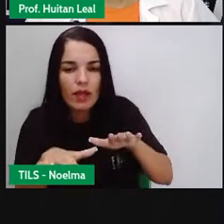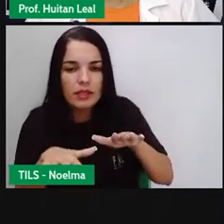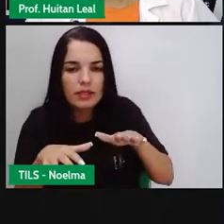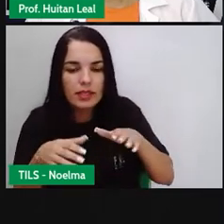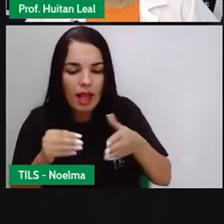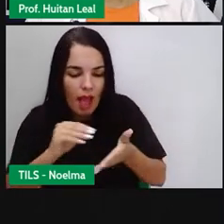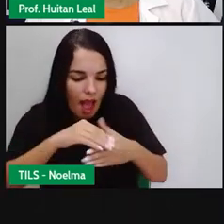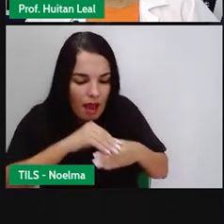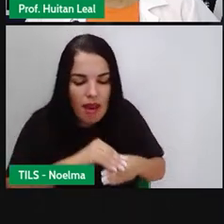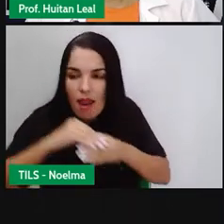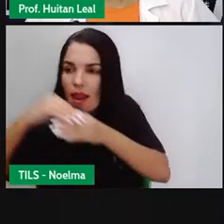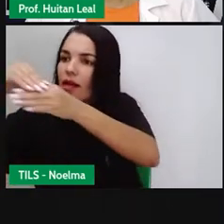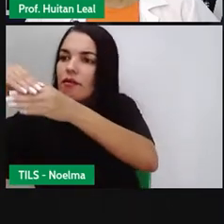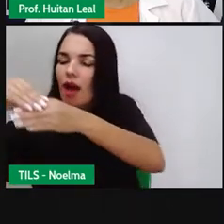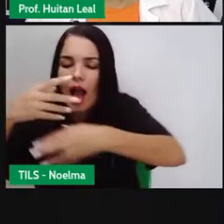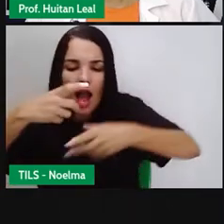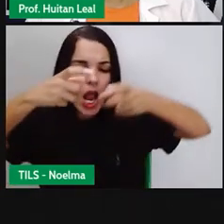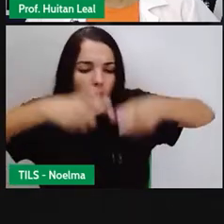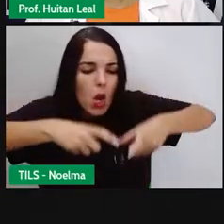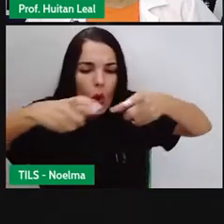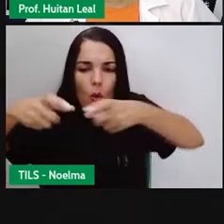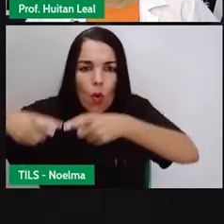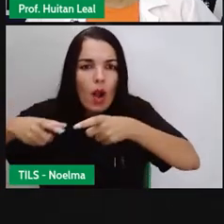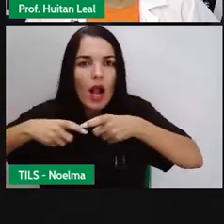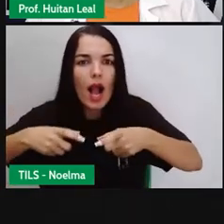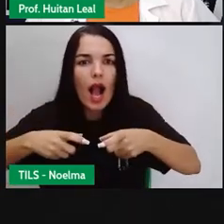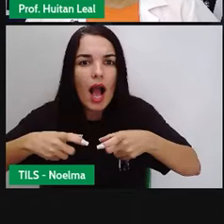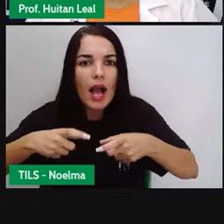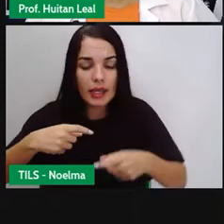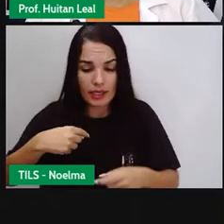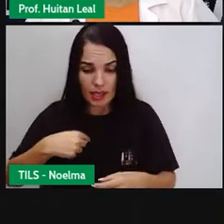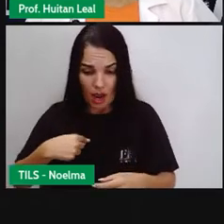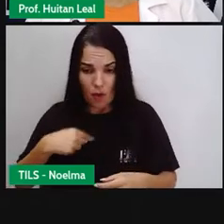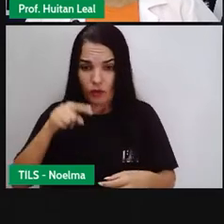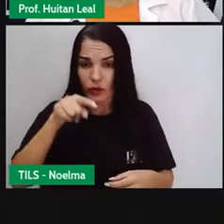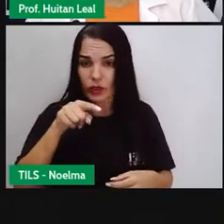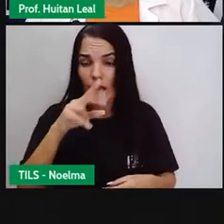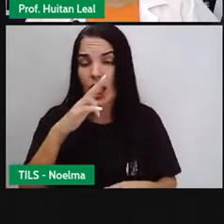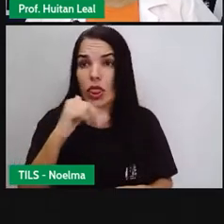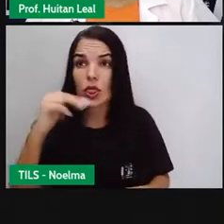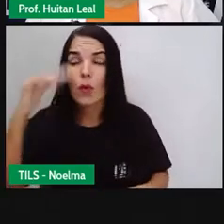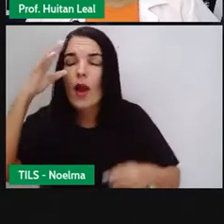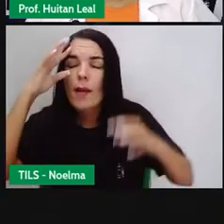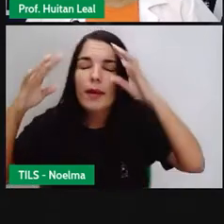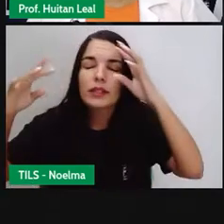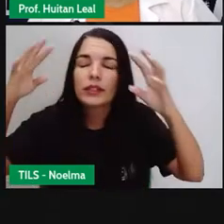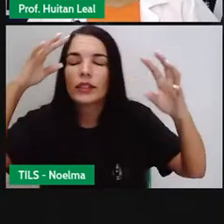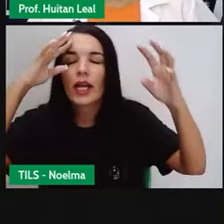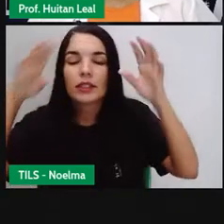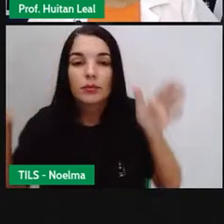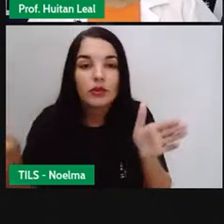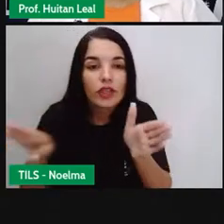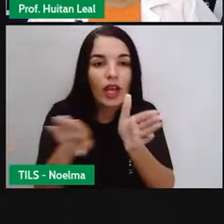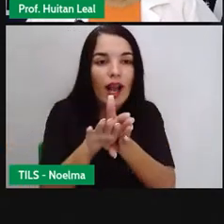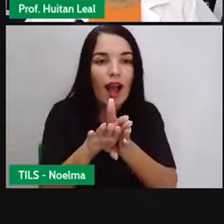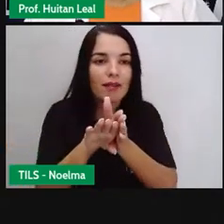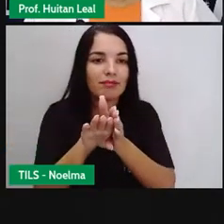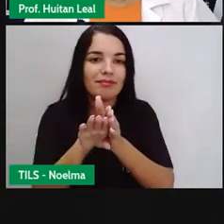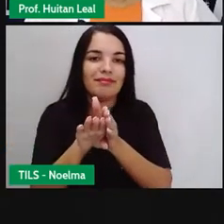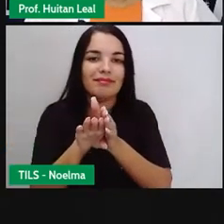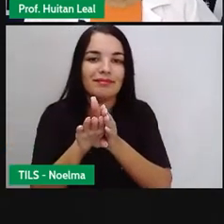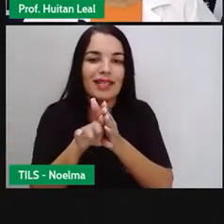ou até não existiram mais, ou nunca existiram. Olha aqui esse livro.